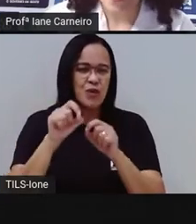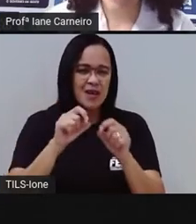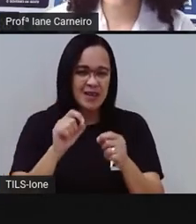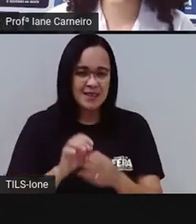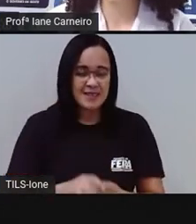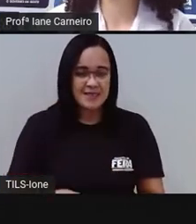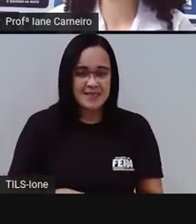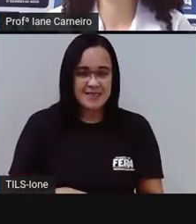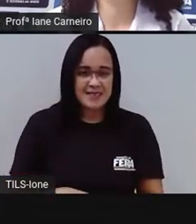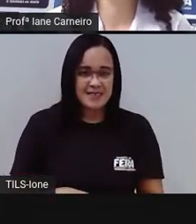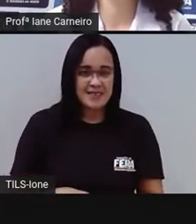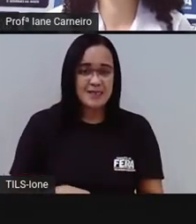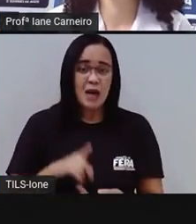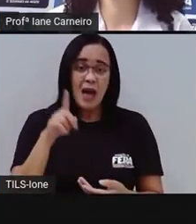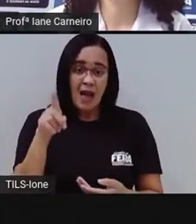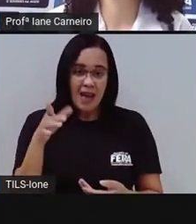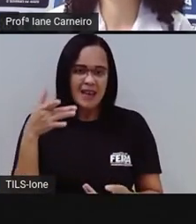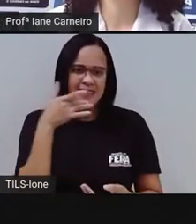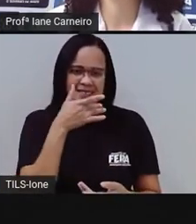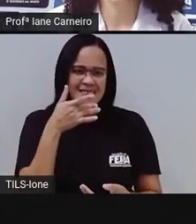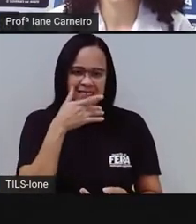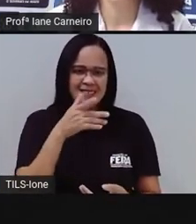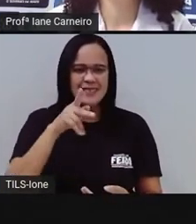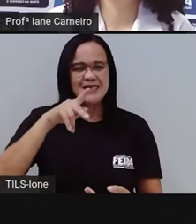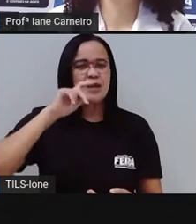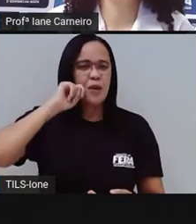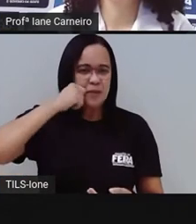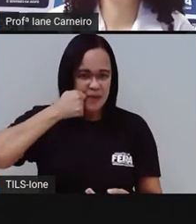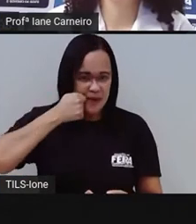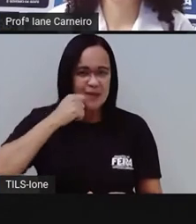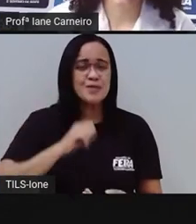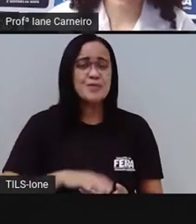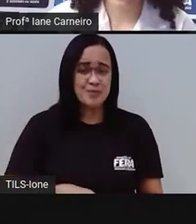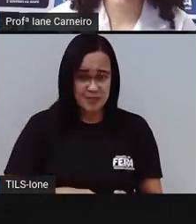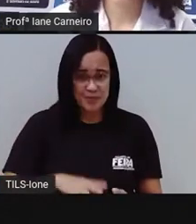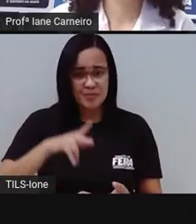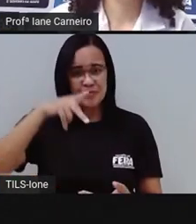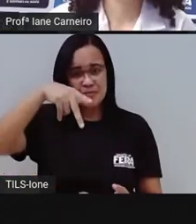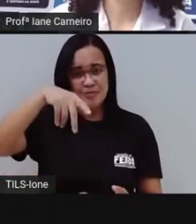O pão. Ó, escreva aí a resposta. Pão.